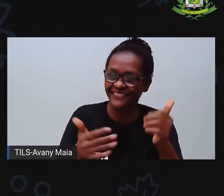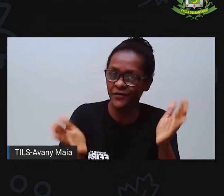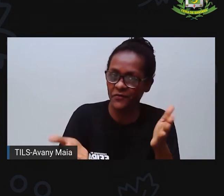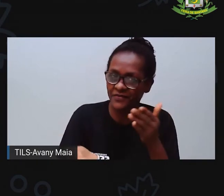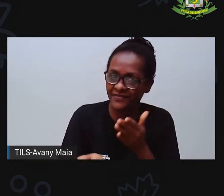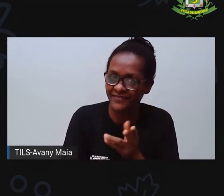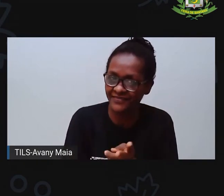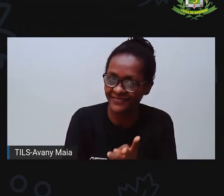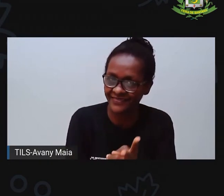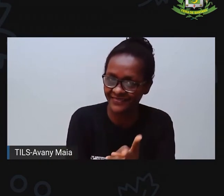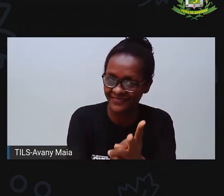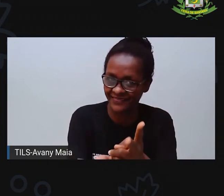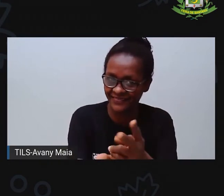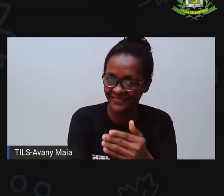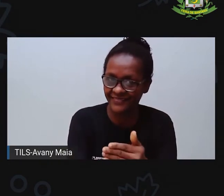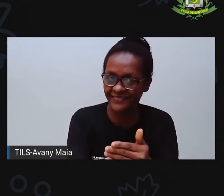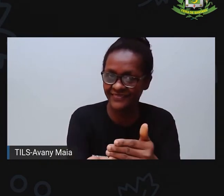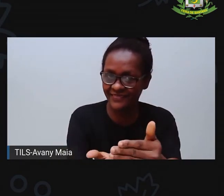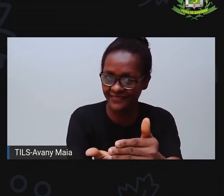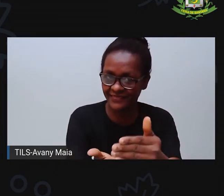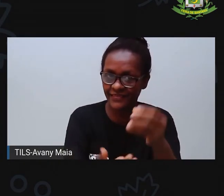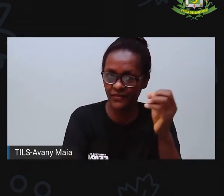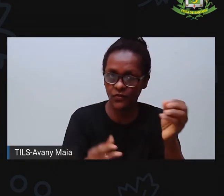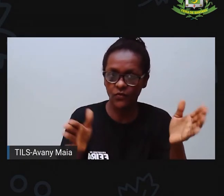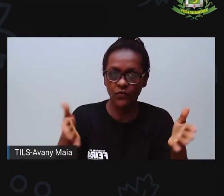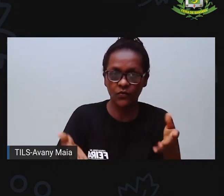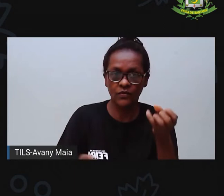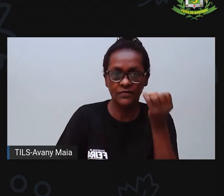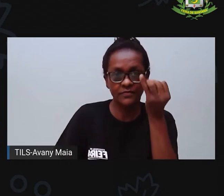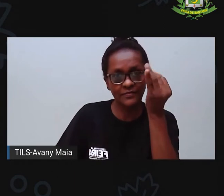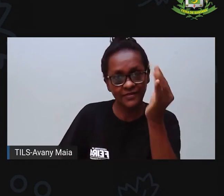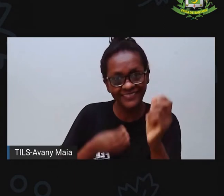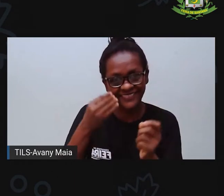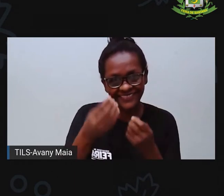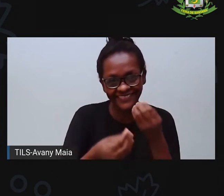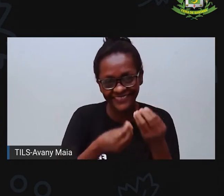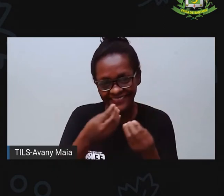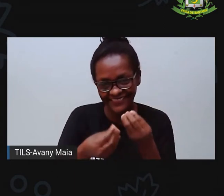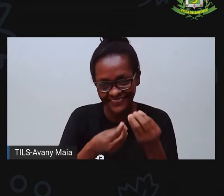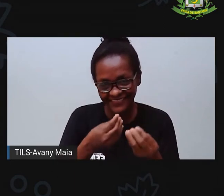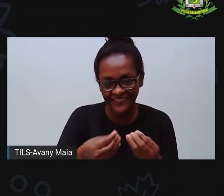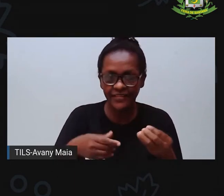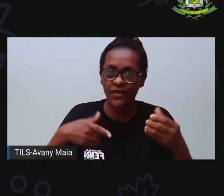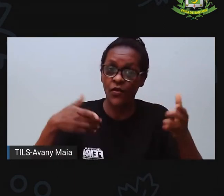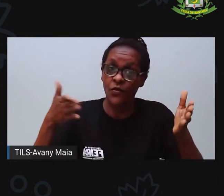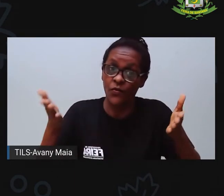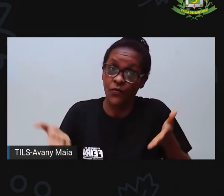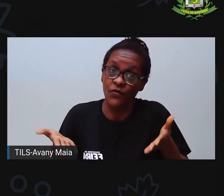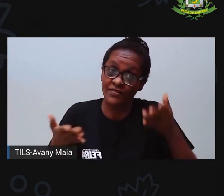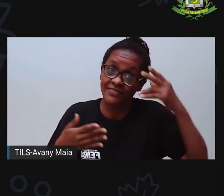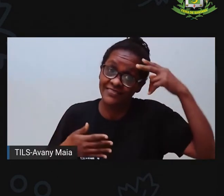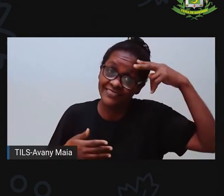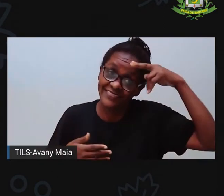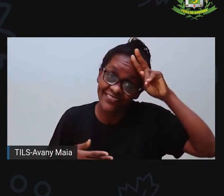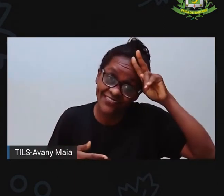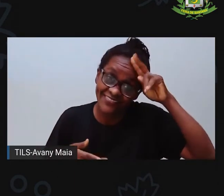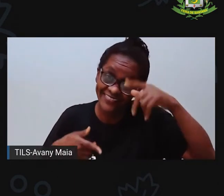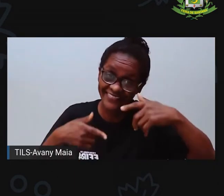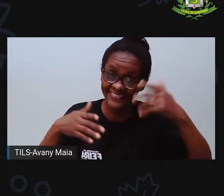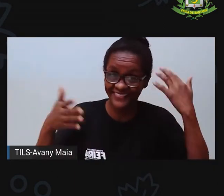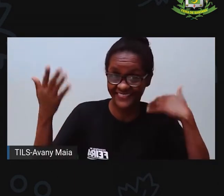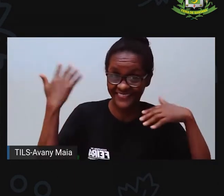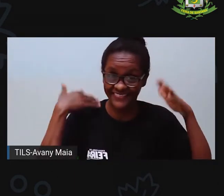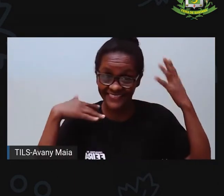aula? A nossa aula de hoje, né? Como vocês já sabem, a Pró trouxe mais uma história bem divertida